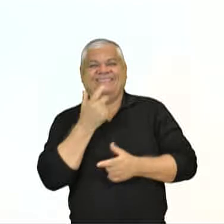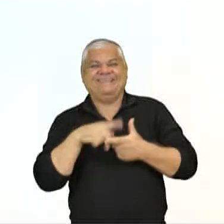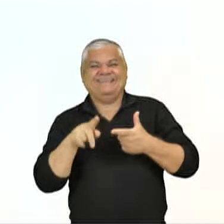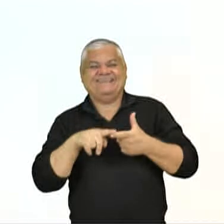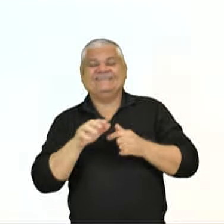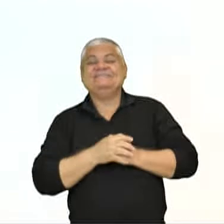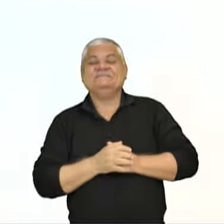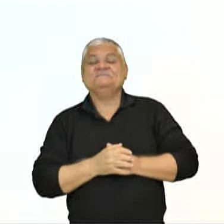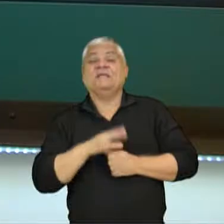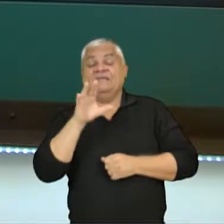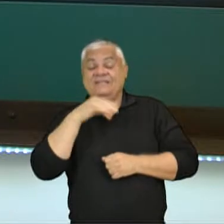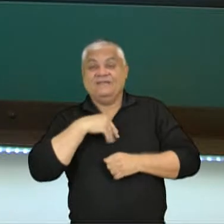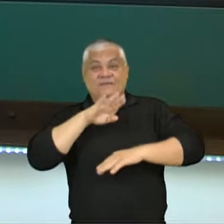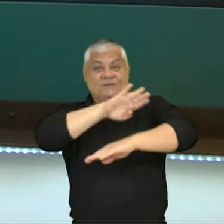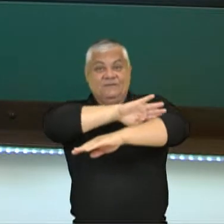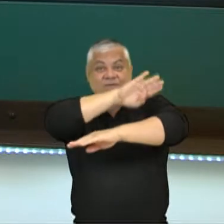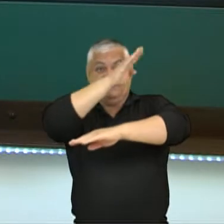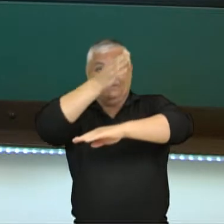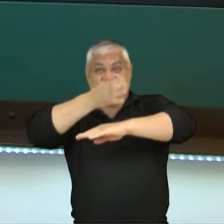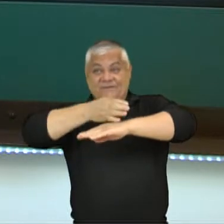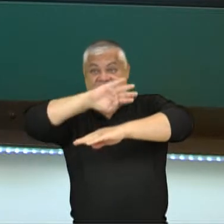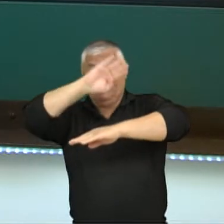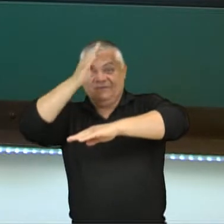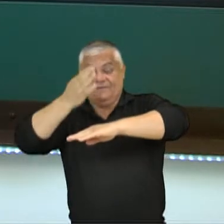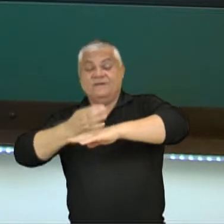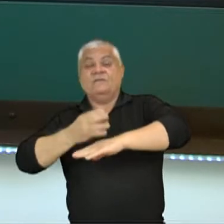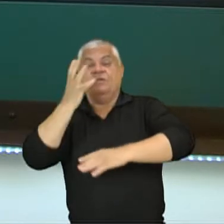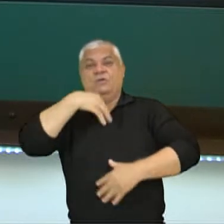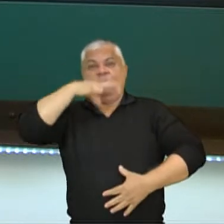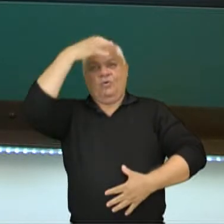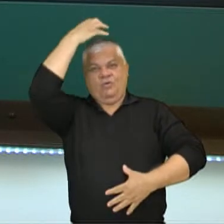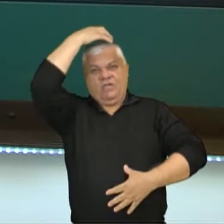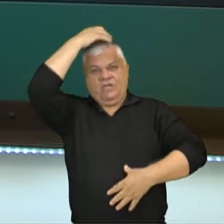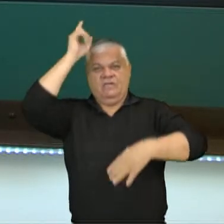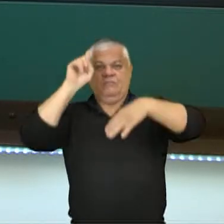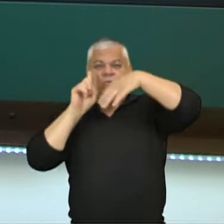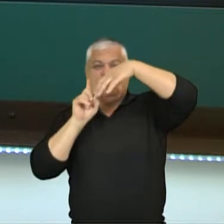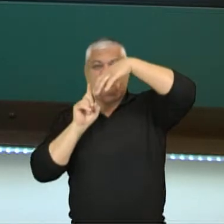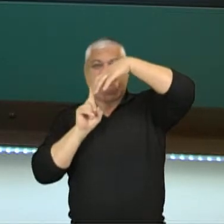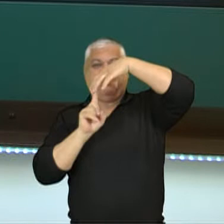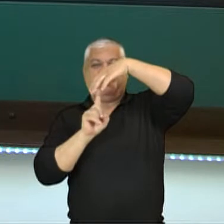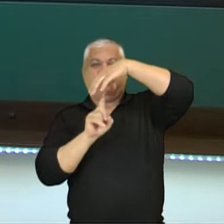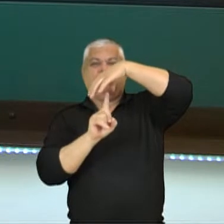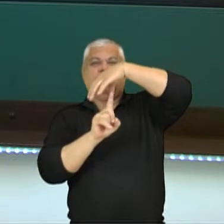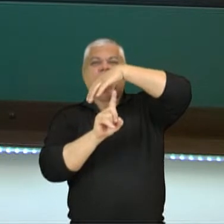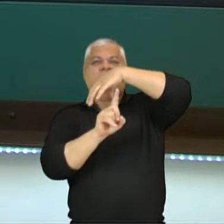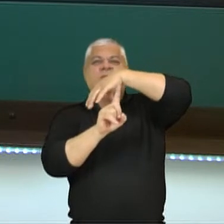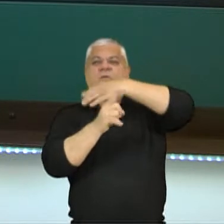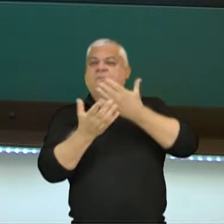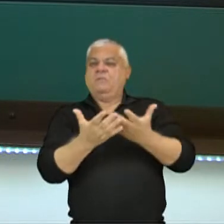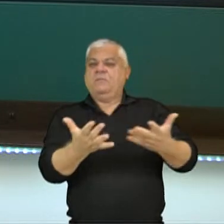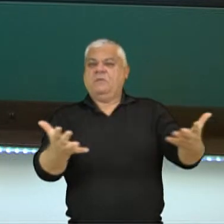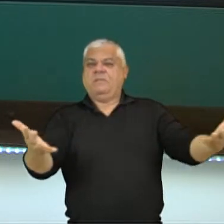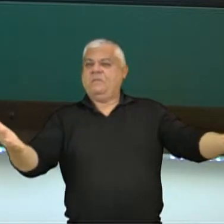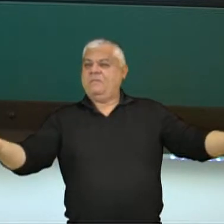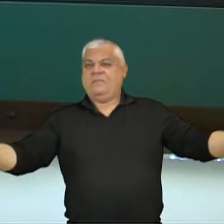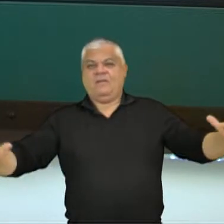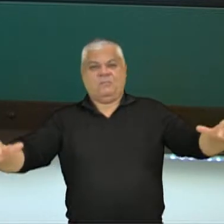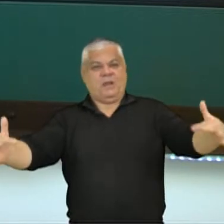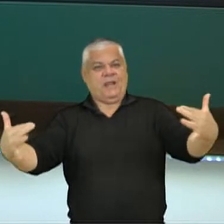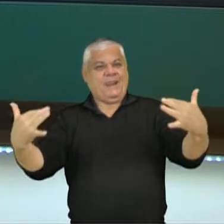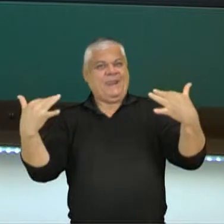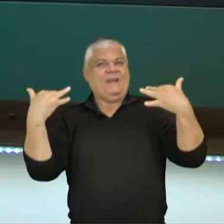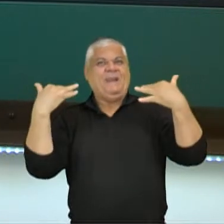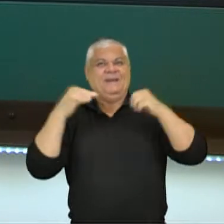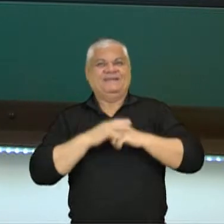arcos eram exatamente uma estrutura para que os imperadores passassem por baixo e pudessem noticiar suas grandes vitórias. Então, existia um registro de